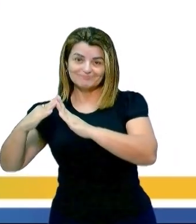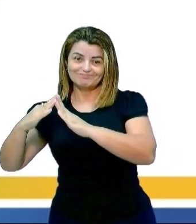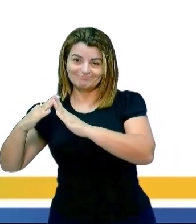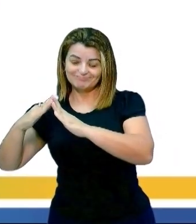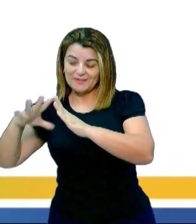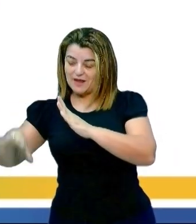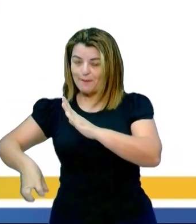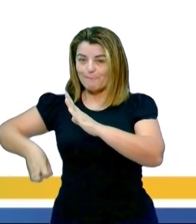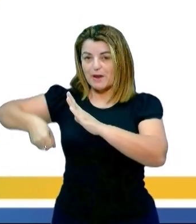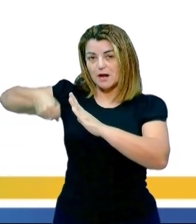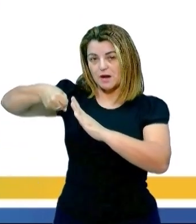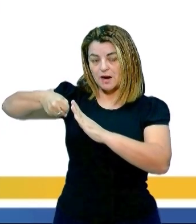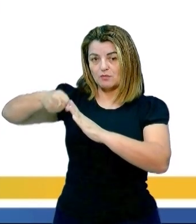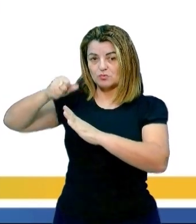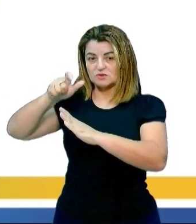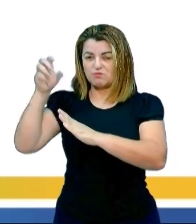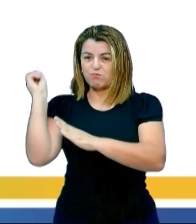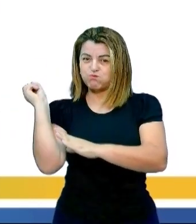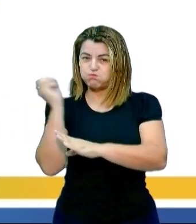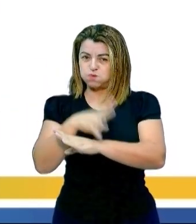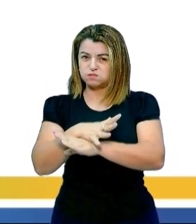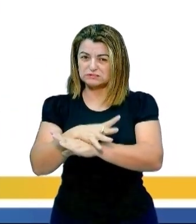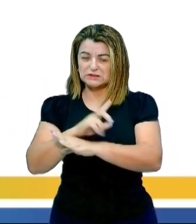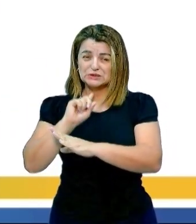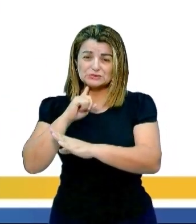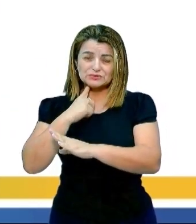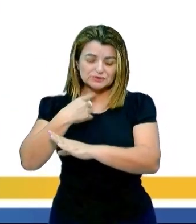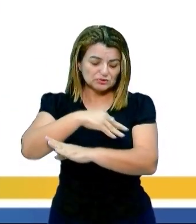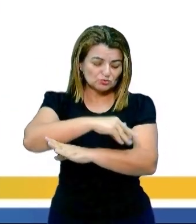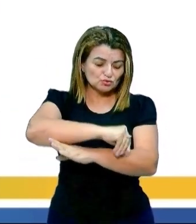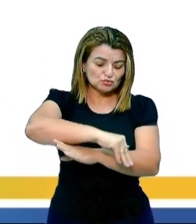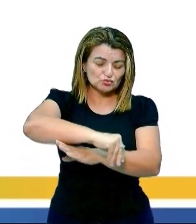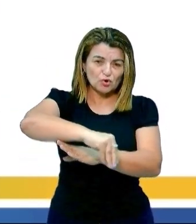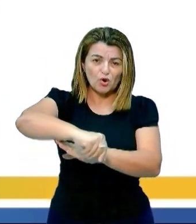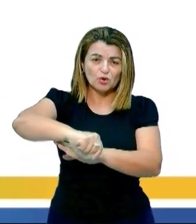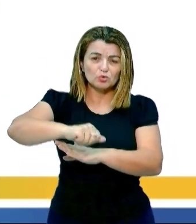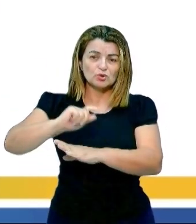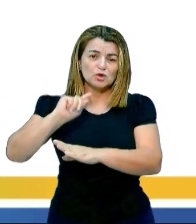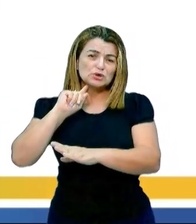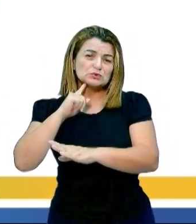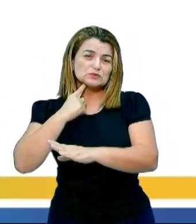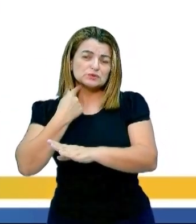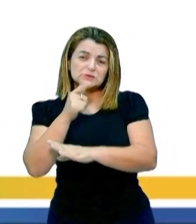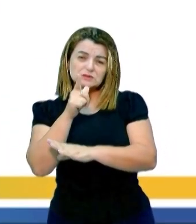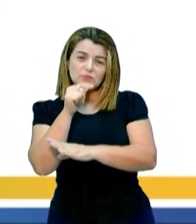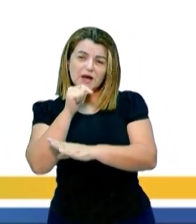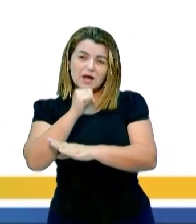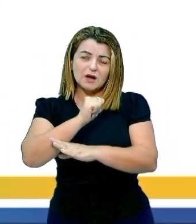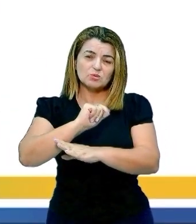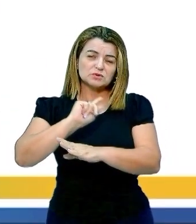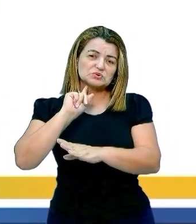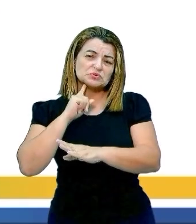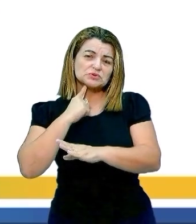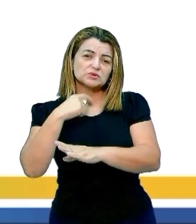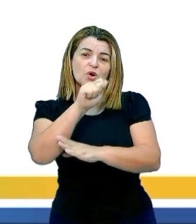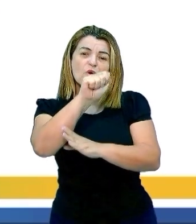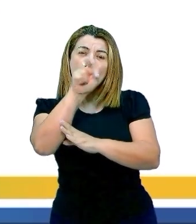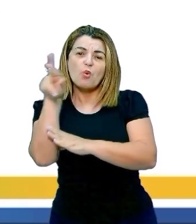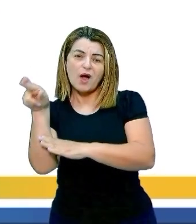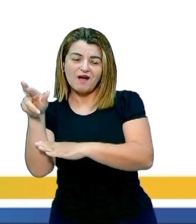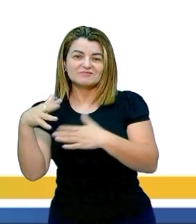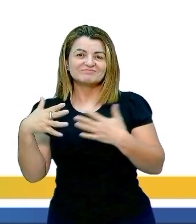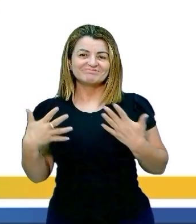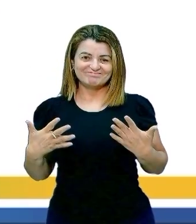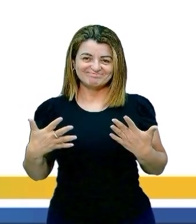contaminando o solo, contaminando a água, contaminando o ar. Isso é lá de